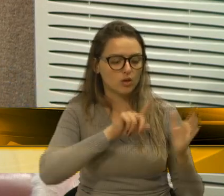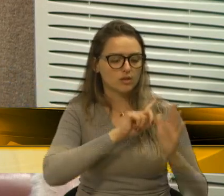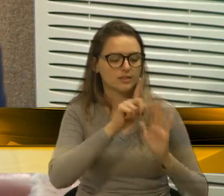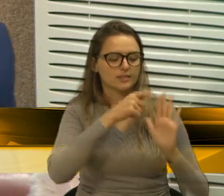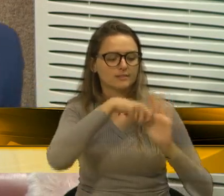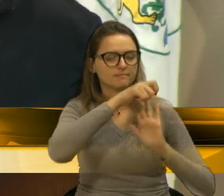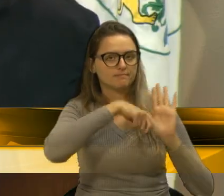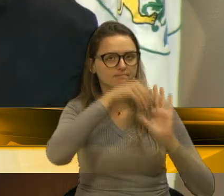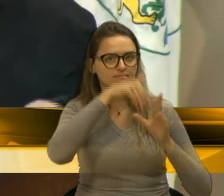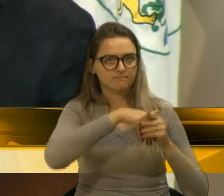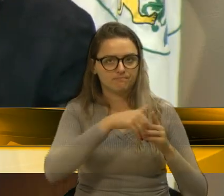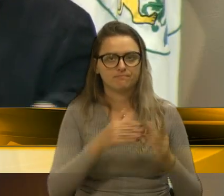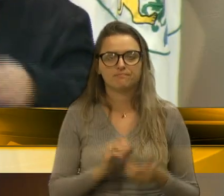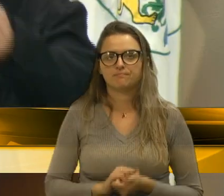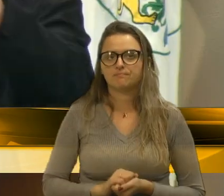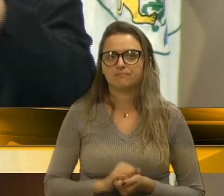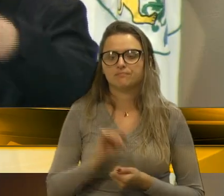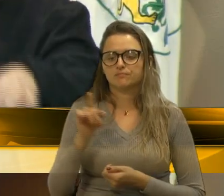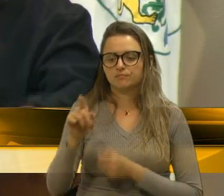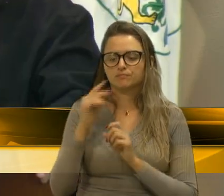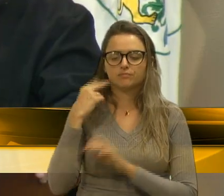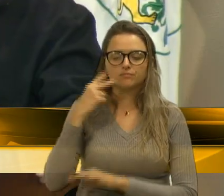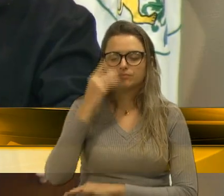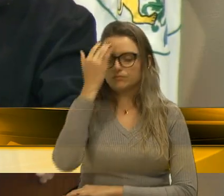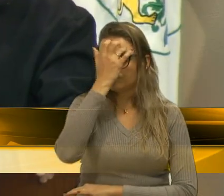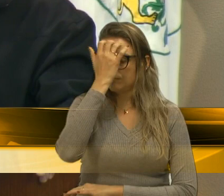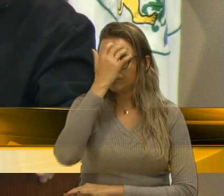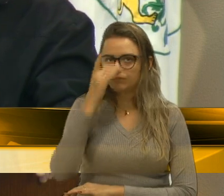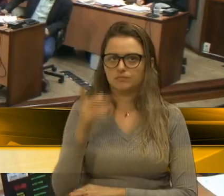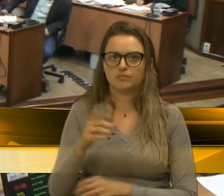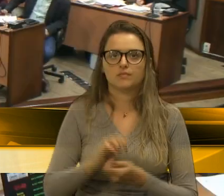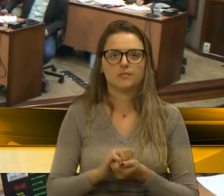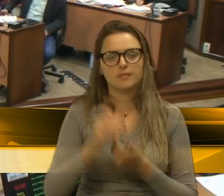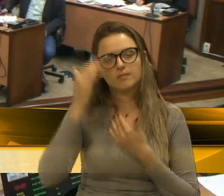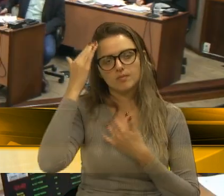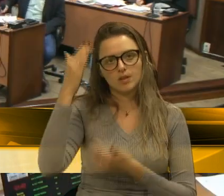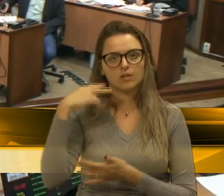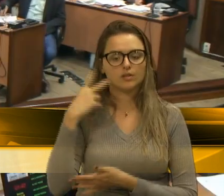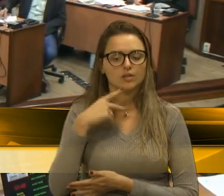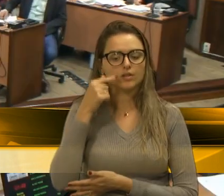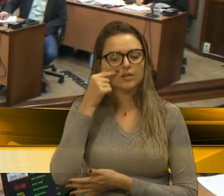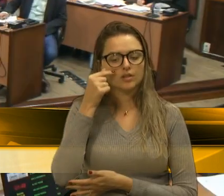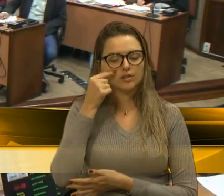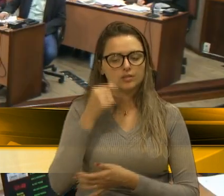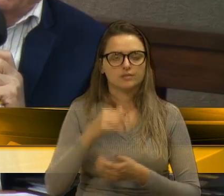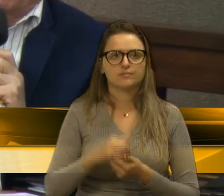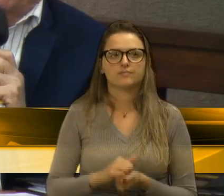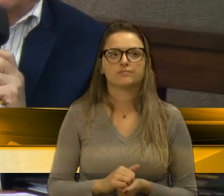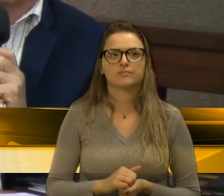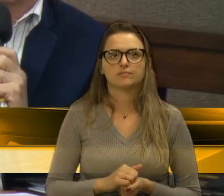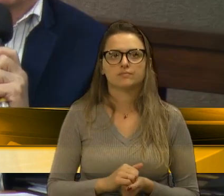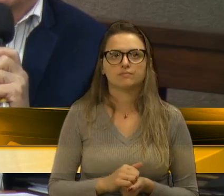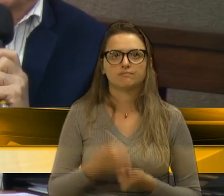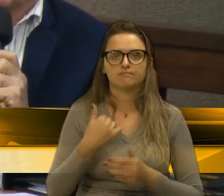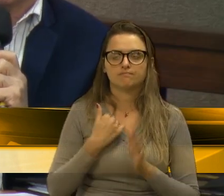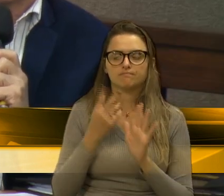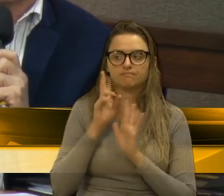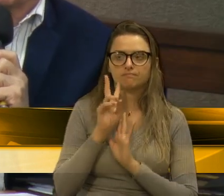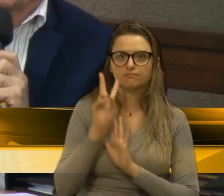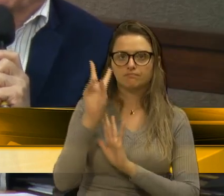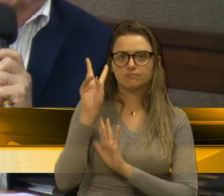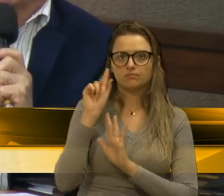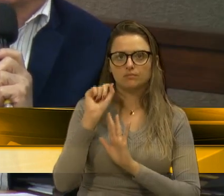processo. Obrigado, vereador Felipe. Vereador Adiló. Obrigado, vereador Eloy. Eu, olhando ali as